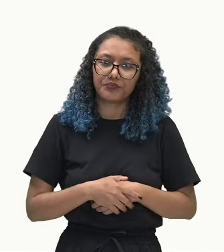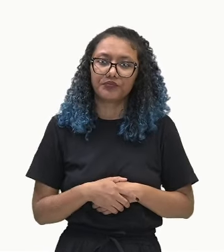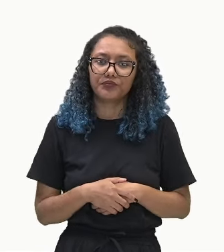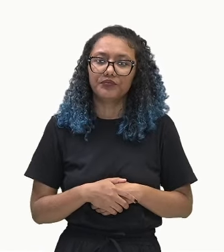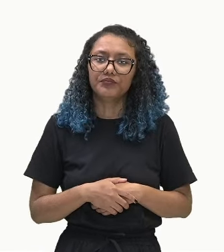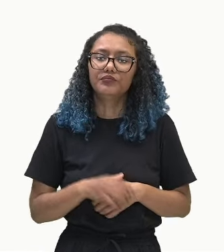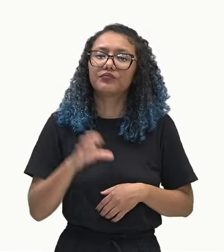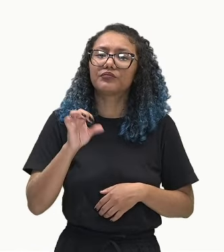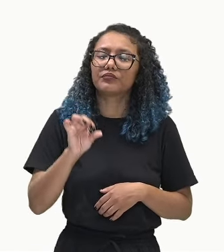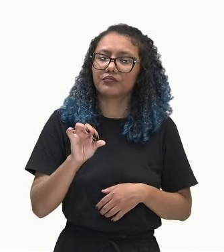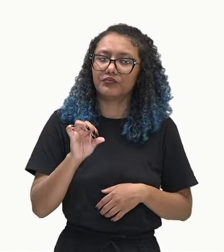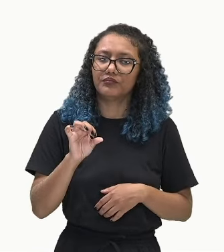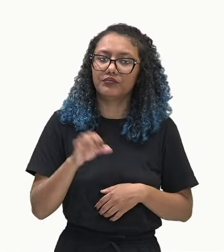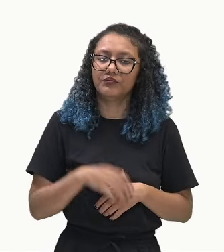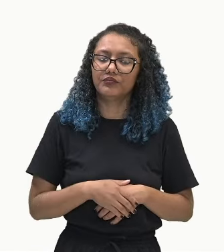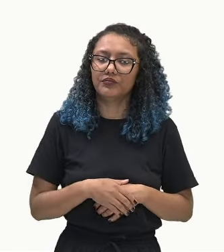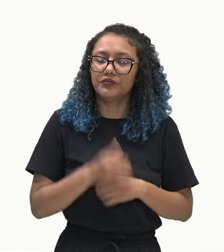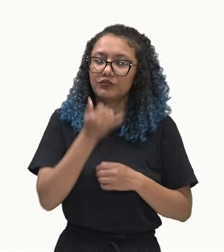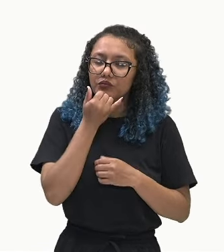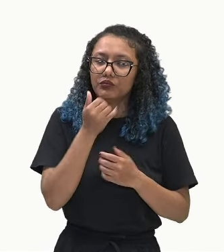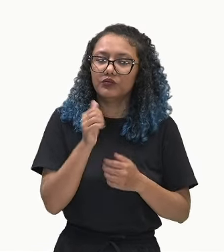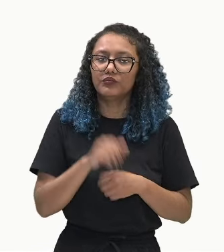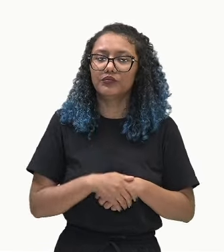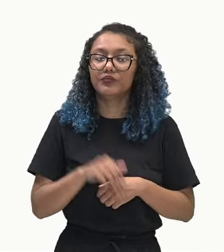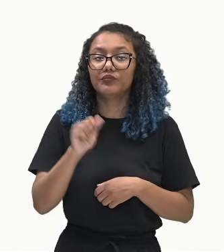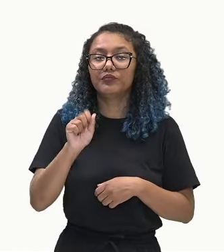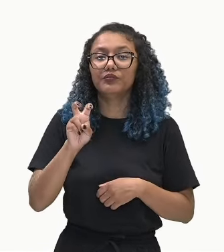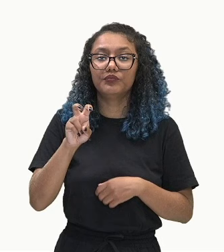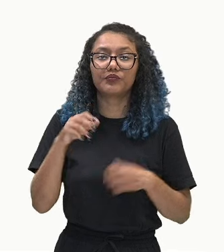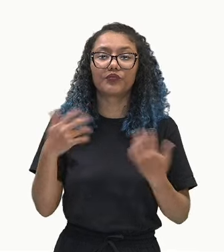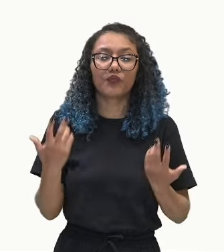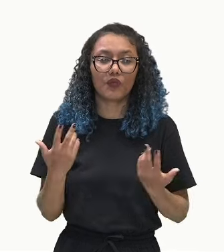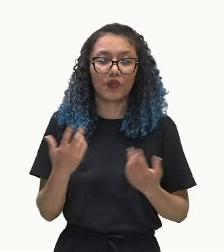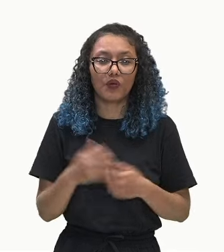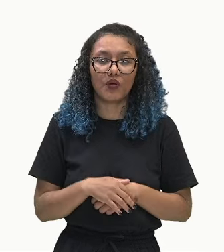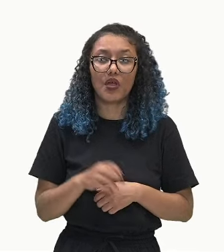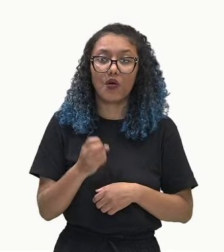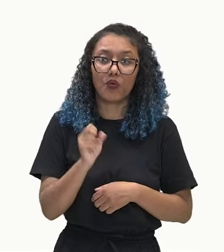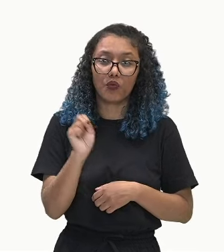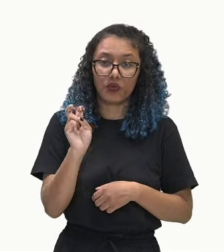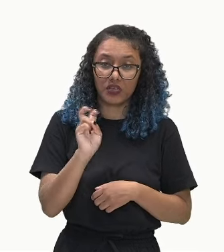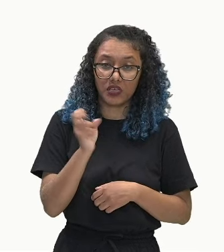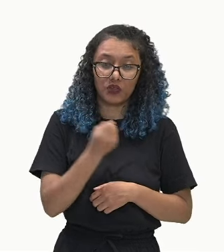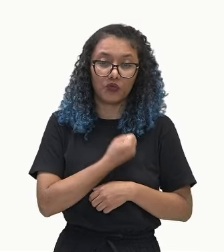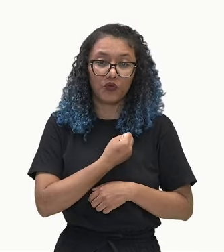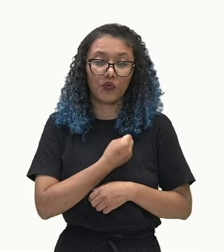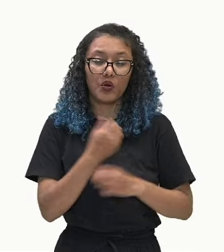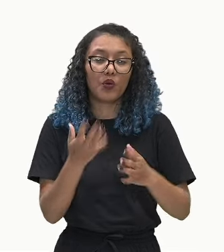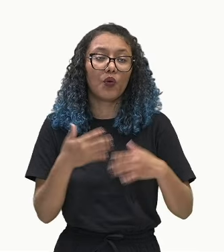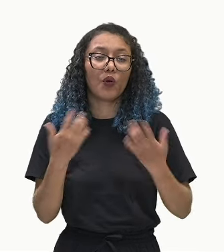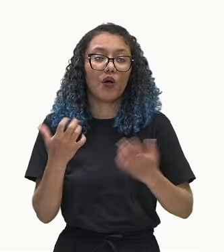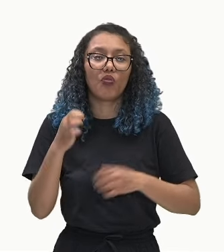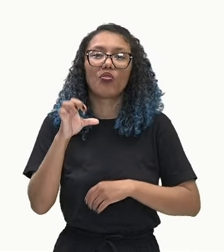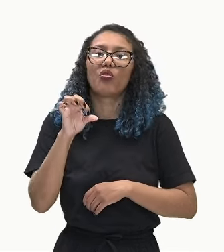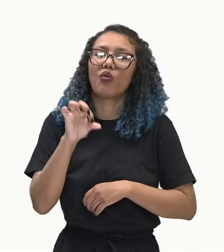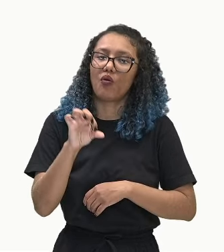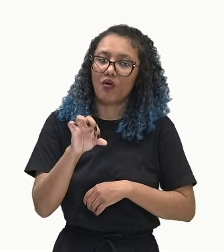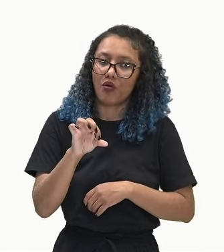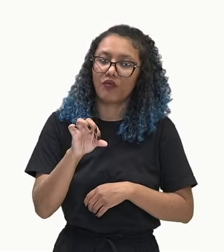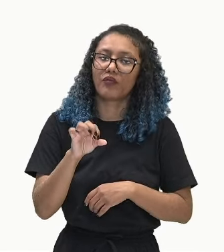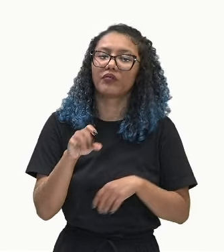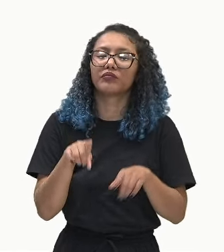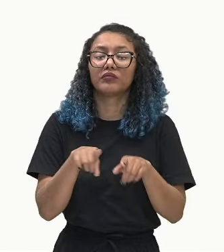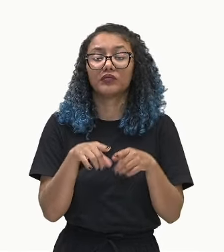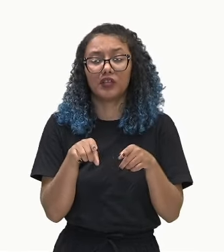perdão, o A5, que é o quinto termo, é o 9. Aqui está bem fácil da gente